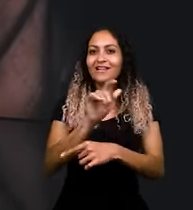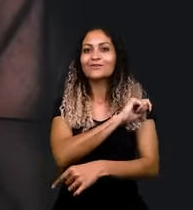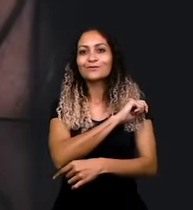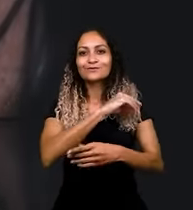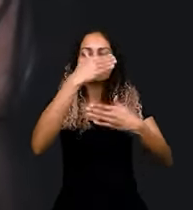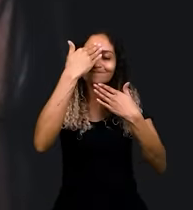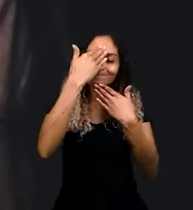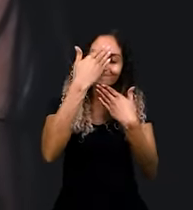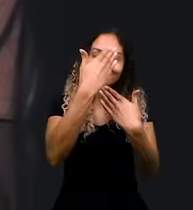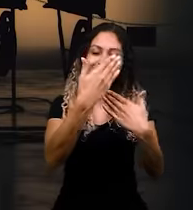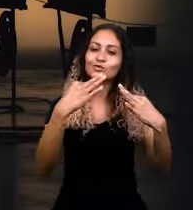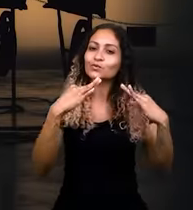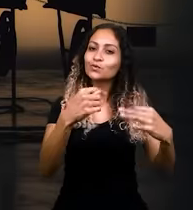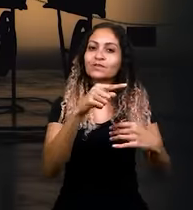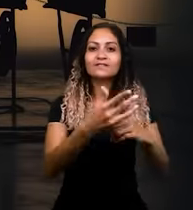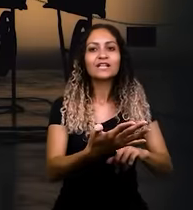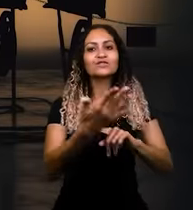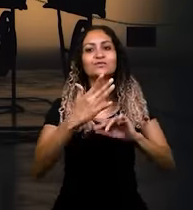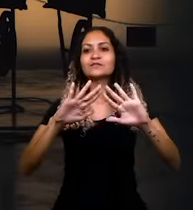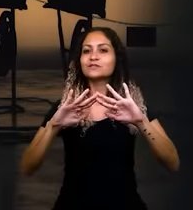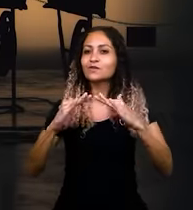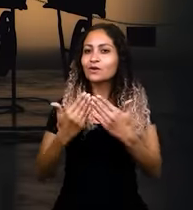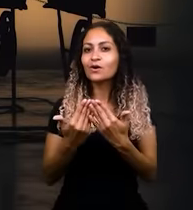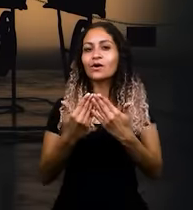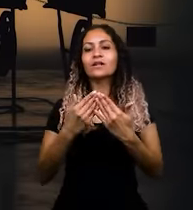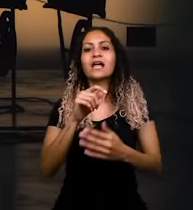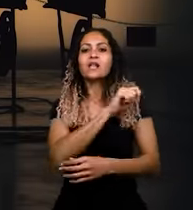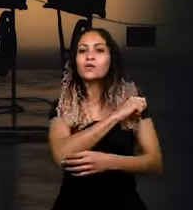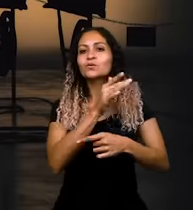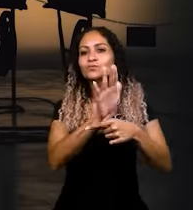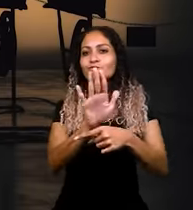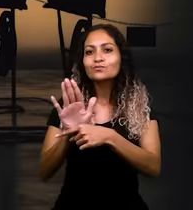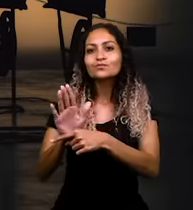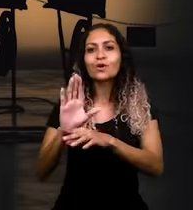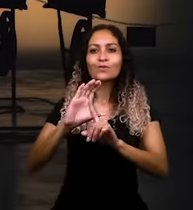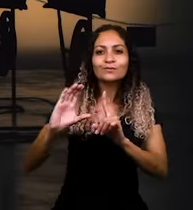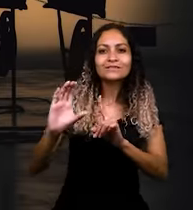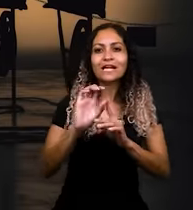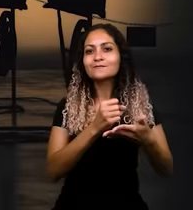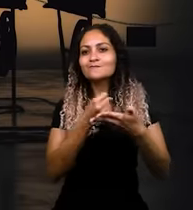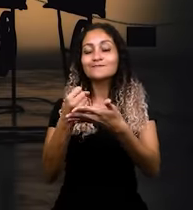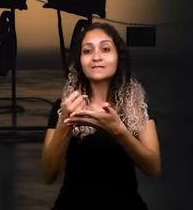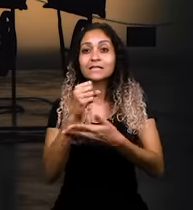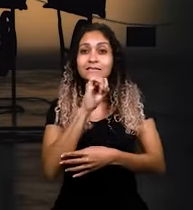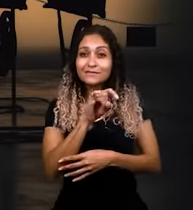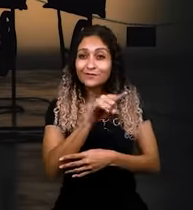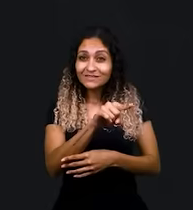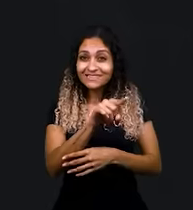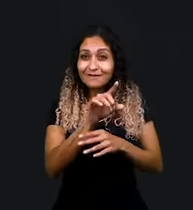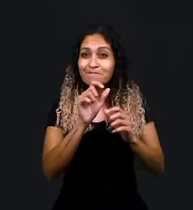Fernando, é a inspiração para esses alunos. Gratidão enorme por tudo que você contribui com a nossa escola, com os nossos alunos, com a nossa